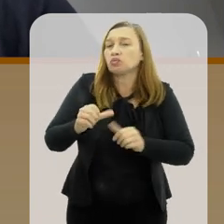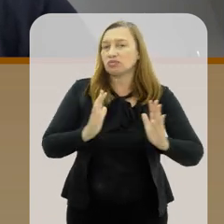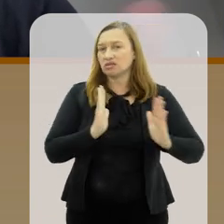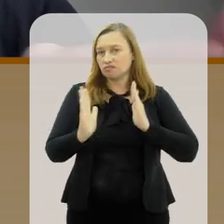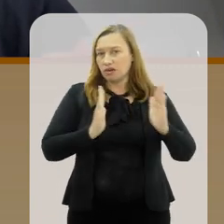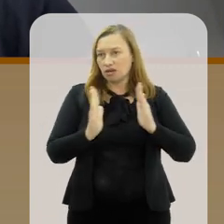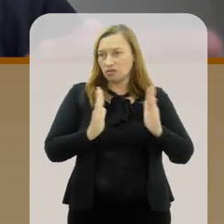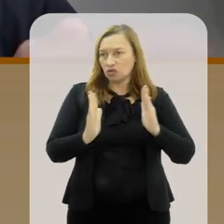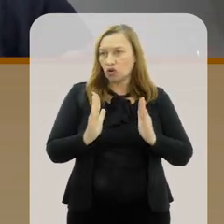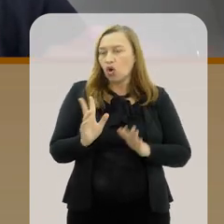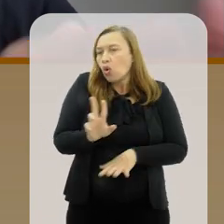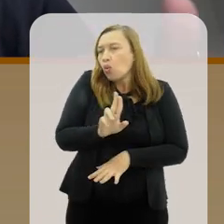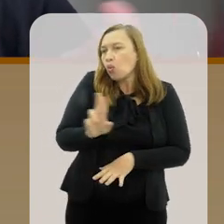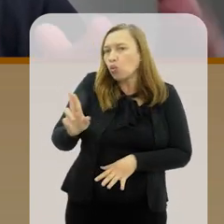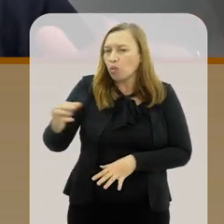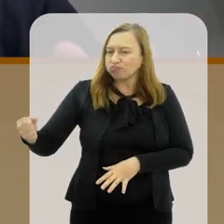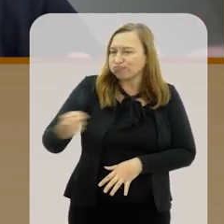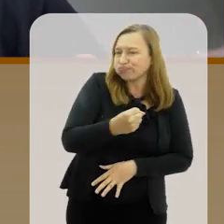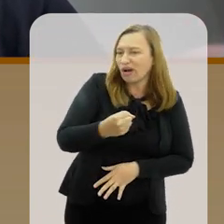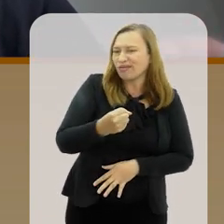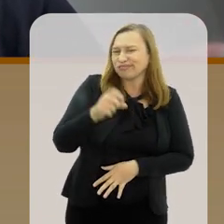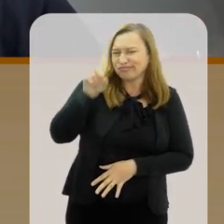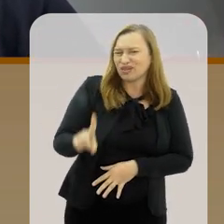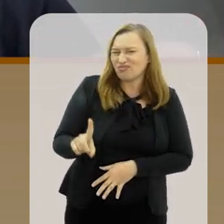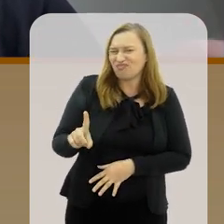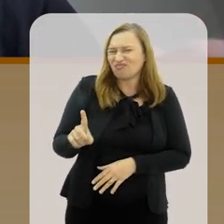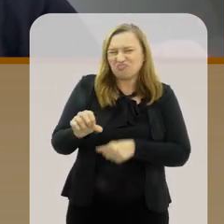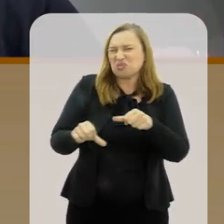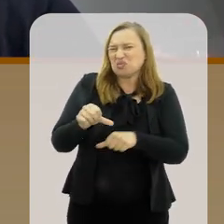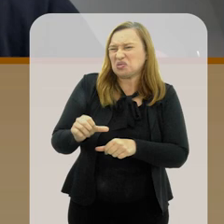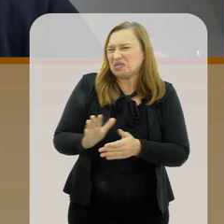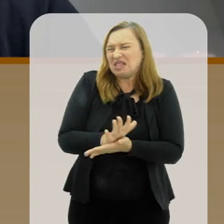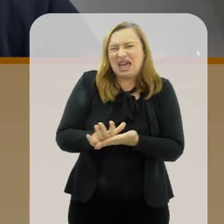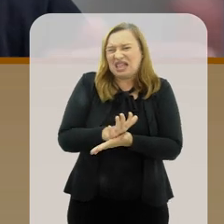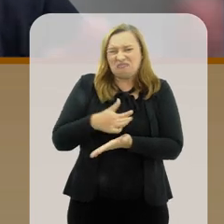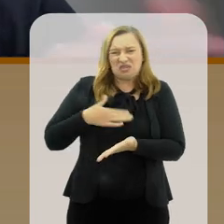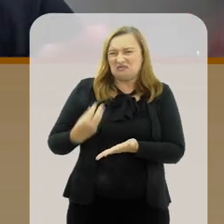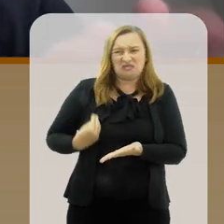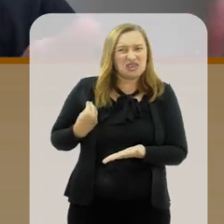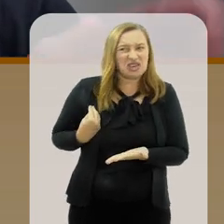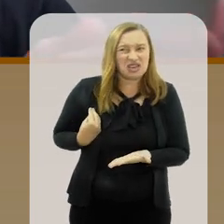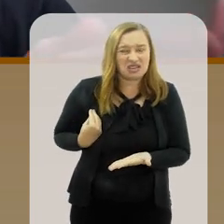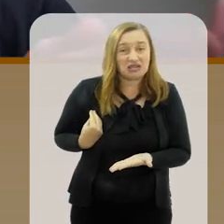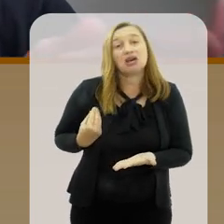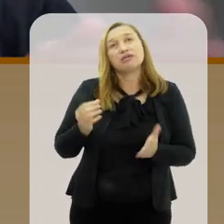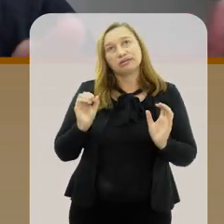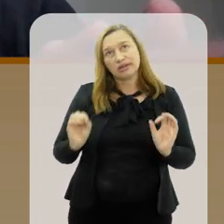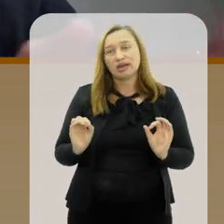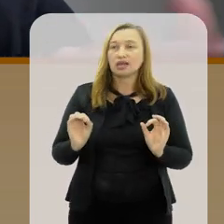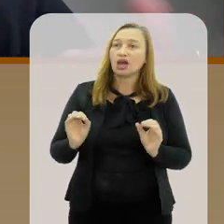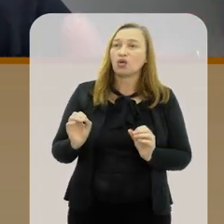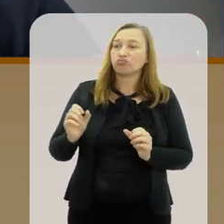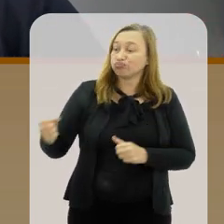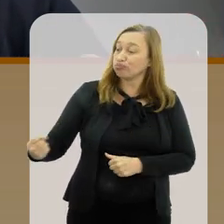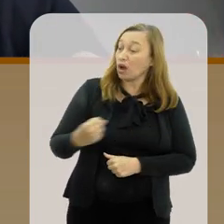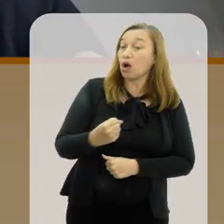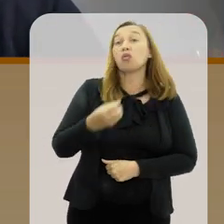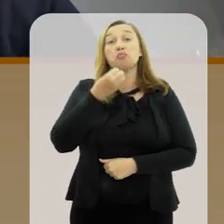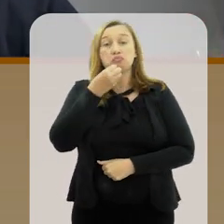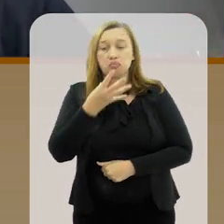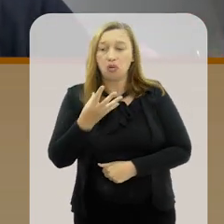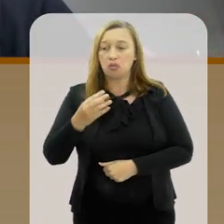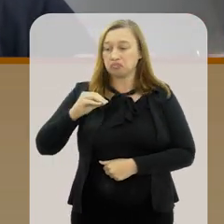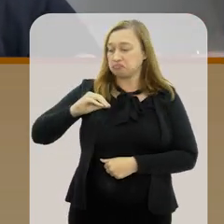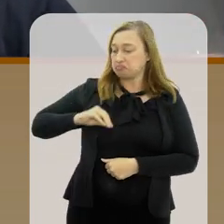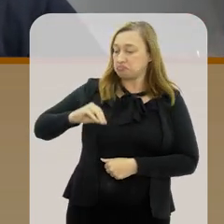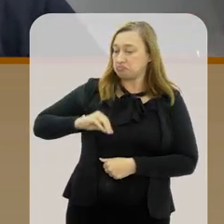nessa época. O nome do cargo não mudou muita coisa na minha vida, exceto que é um cargo mais prestigioso. uma